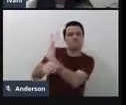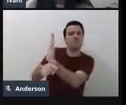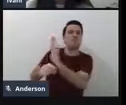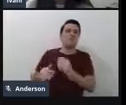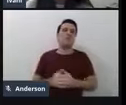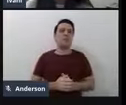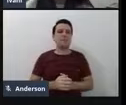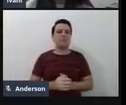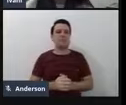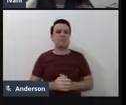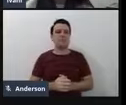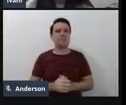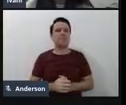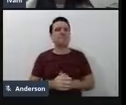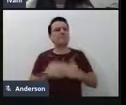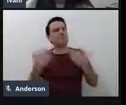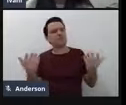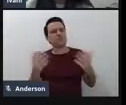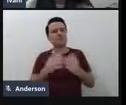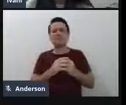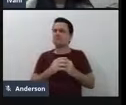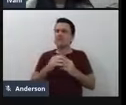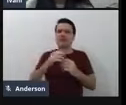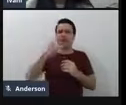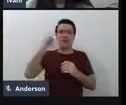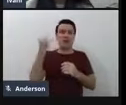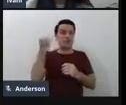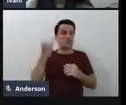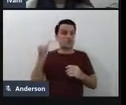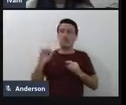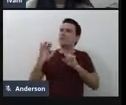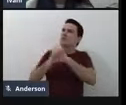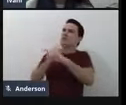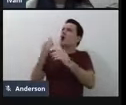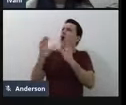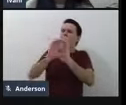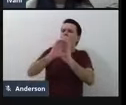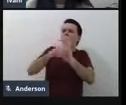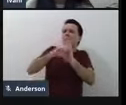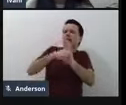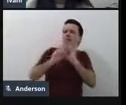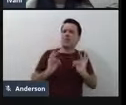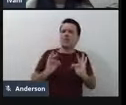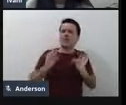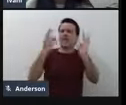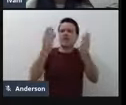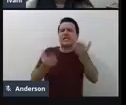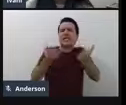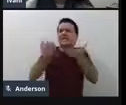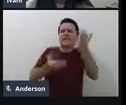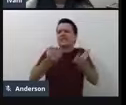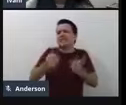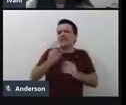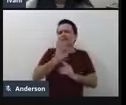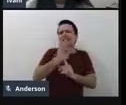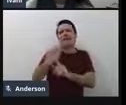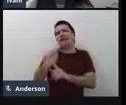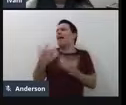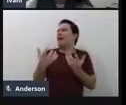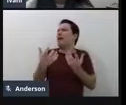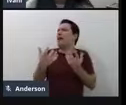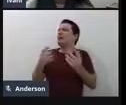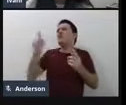Então, qual seria, assim, esse conceito de tecnologia assistiva, para deixar mais claro, né, que você trouxe agora recursos,